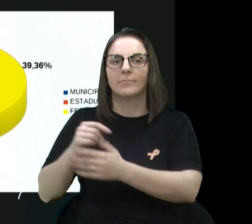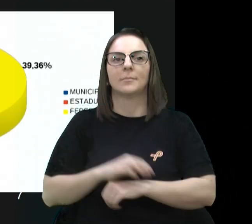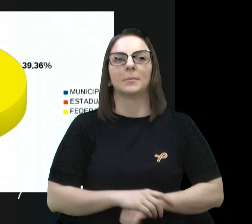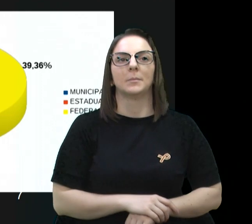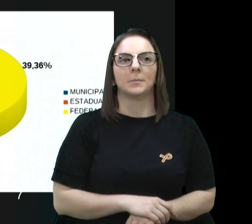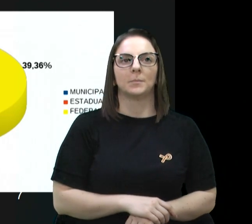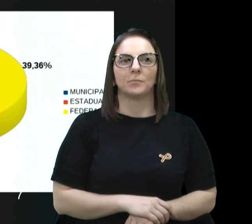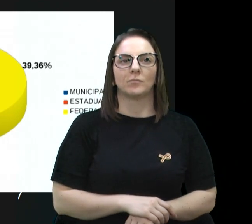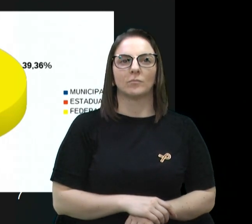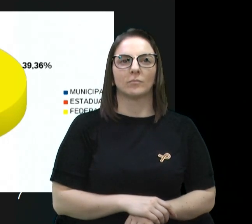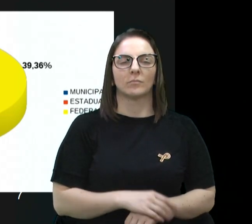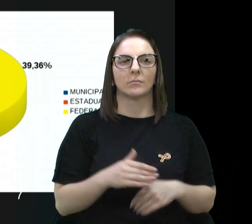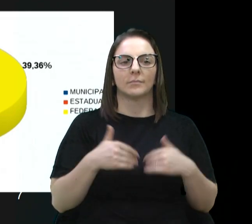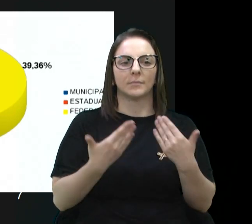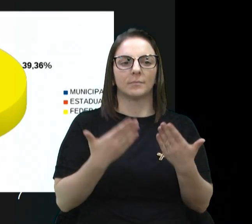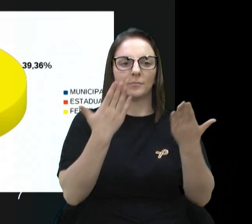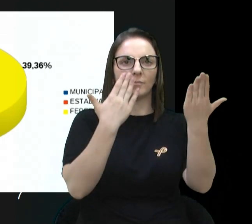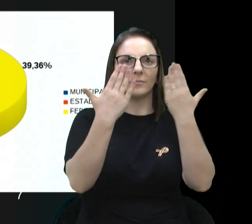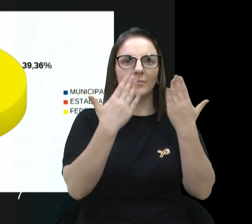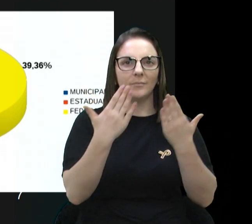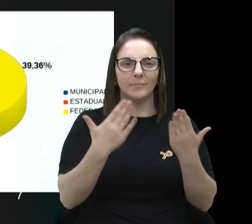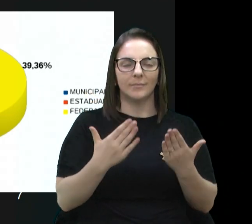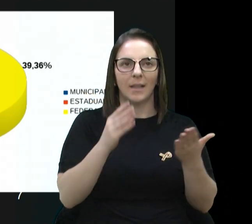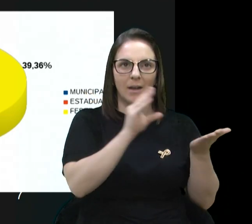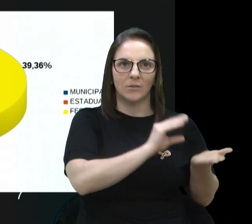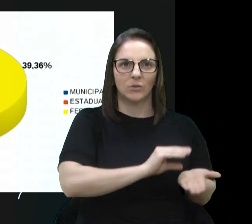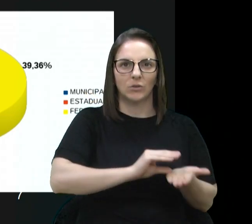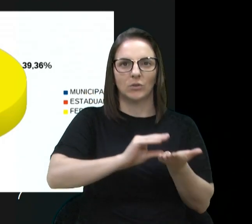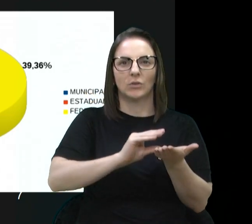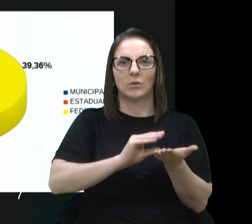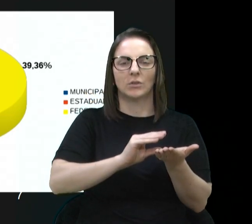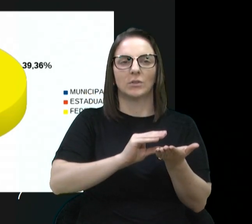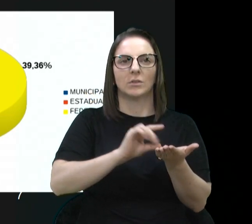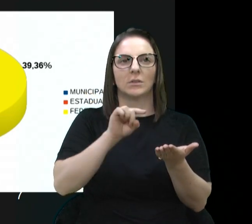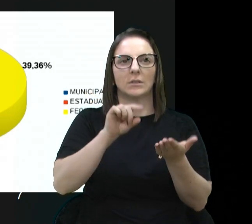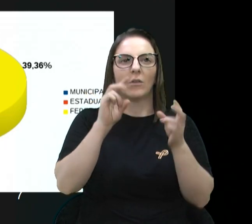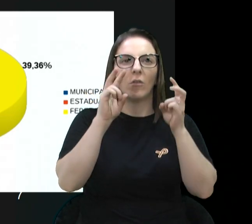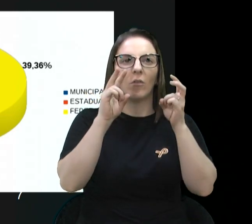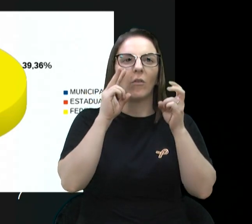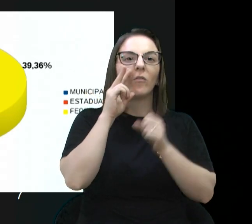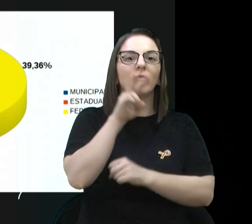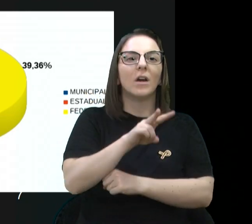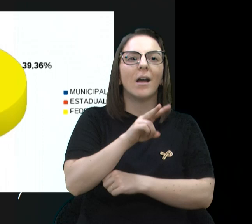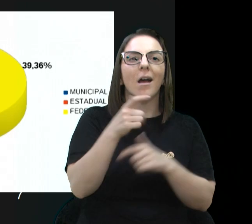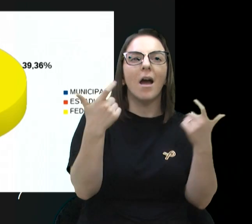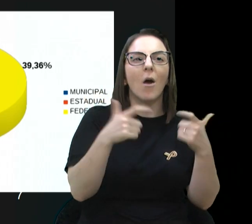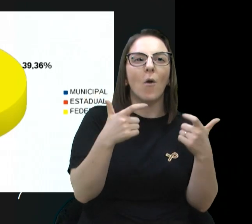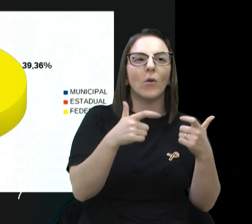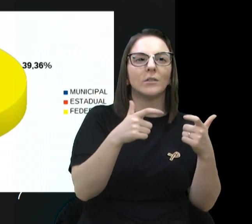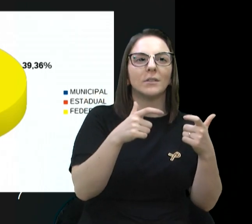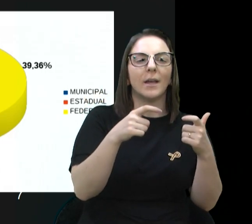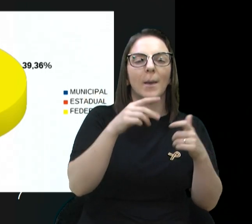Então, análise das receitas. Vejo aqui de onde saem as receitas do município.